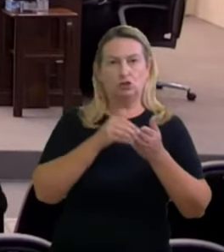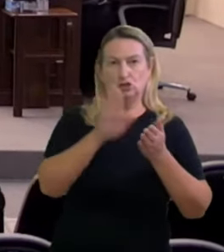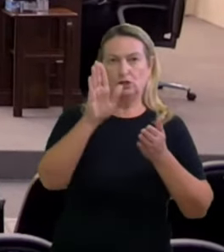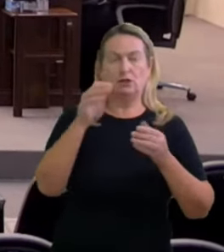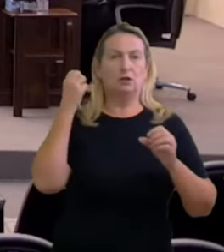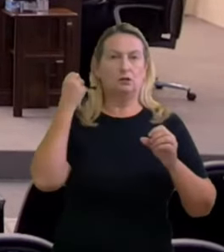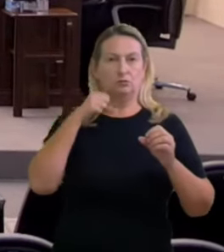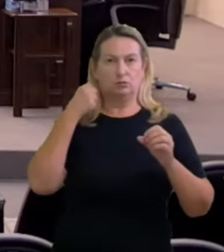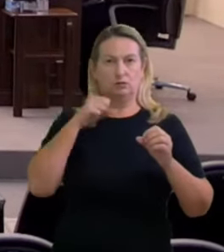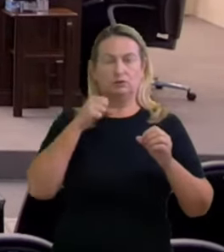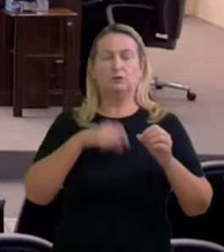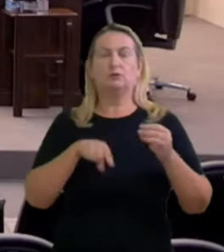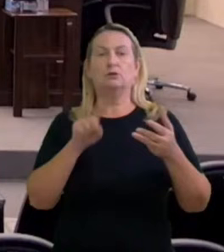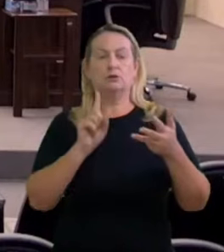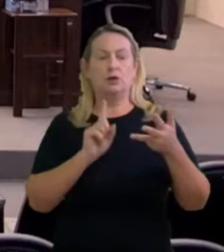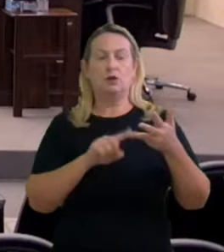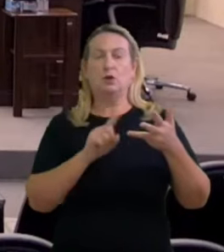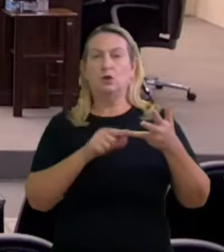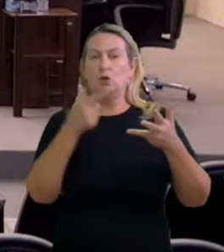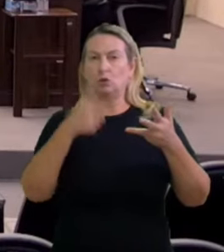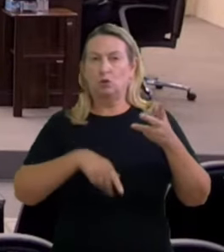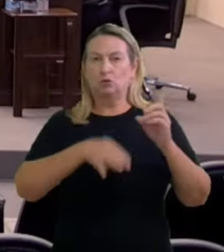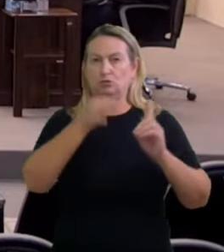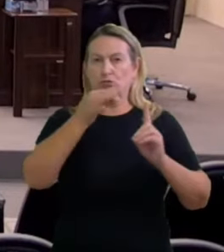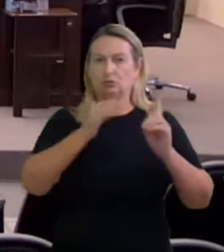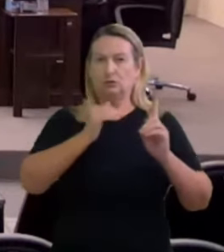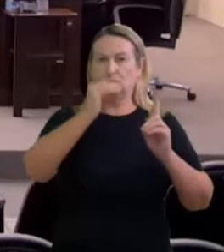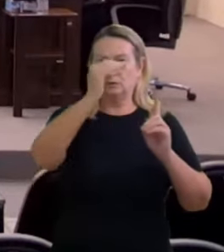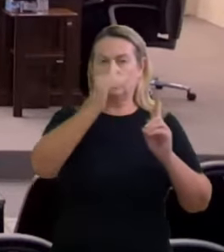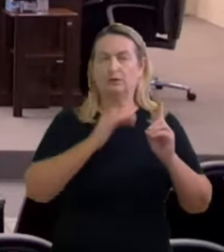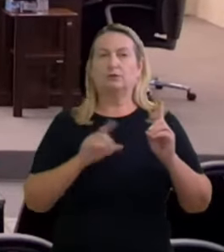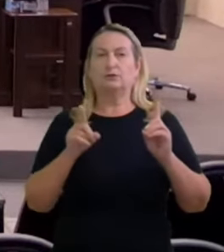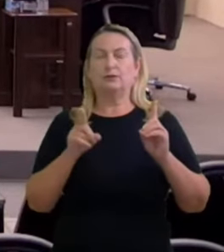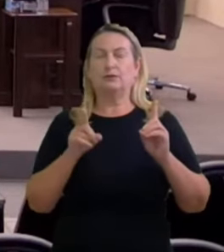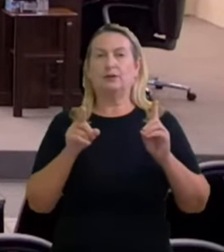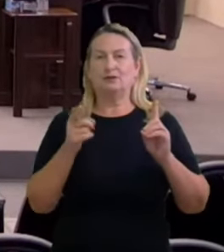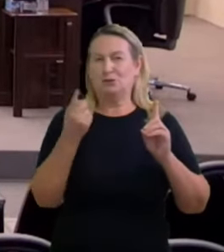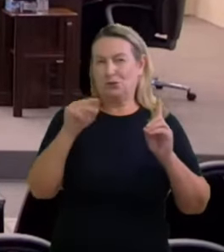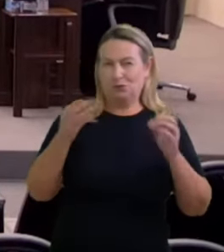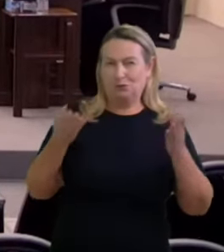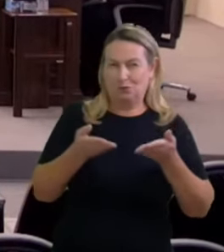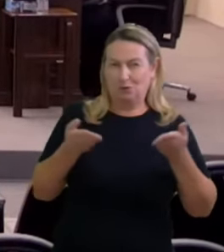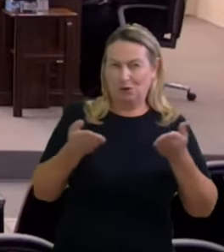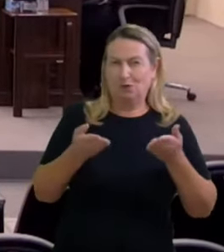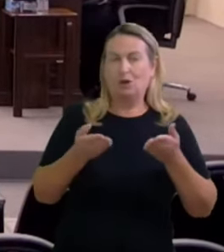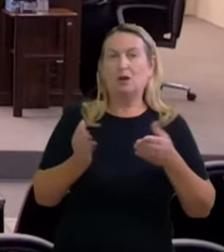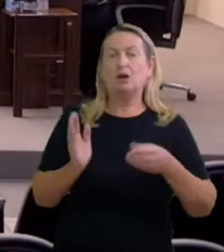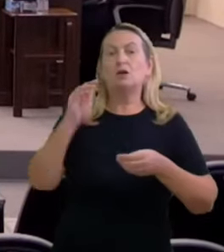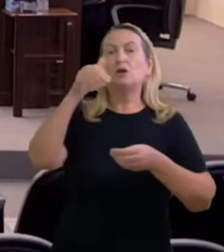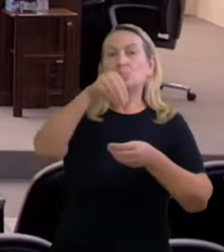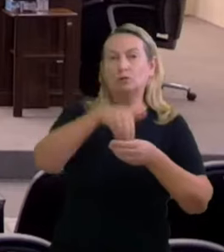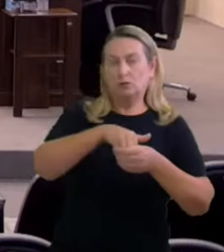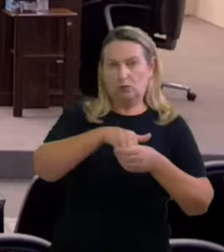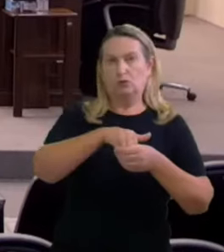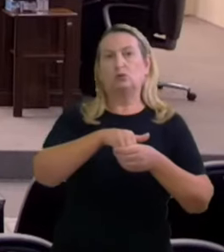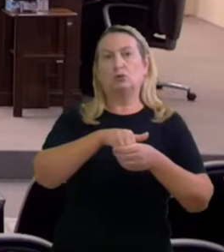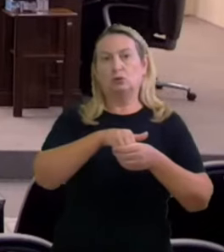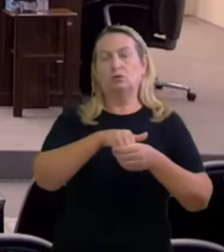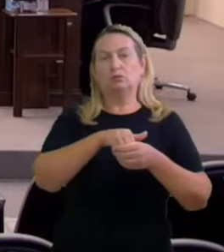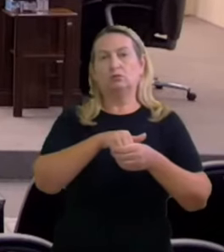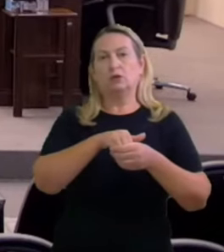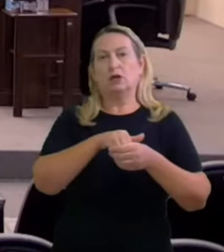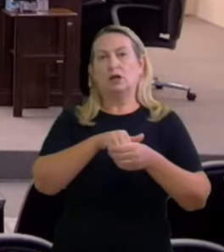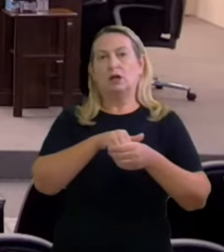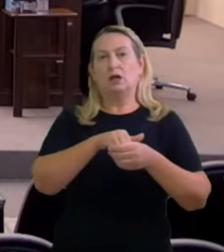desembargador Guilherme Frederico Hernandes Dens votou pela improcedência mas deixou claro aqui que vai